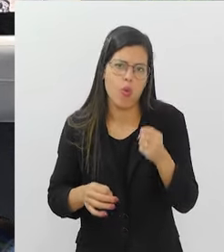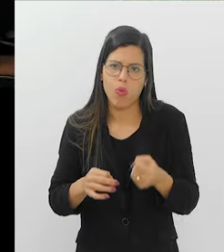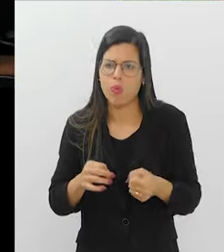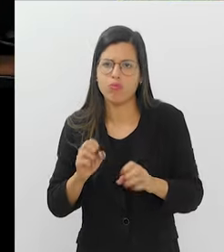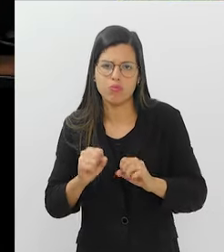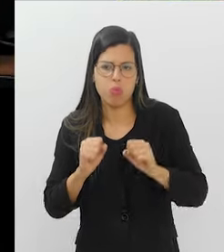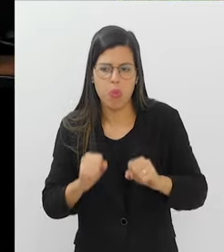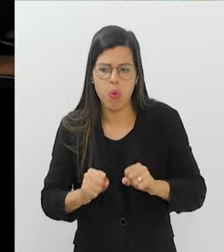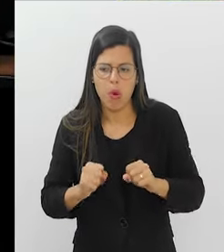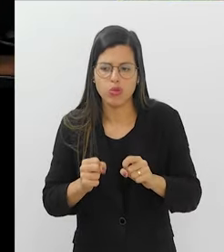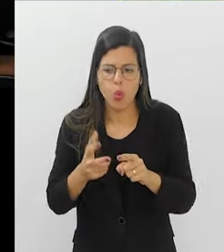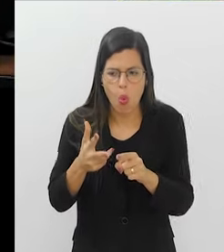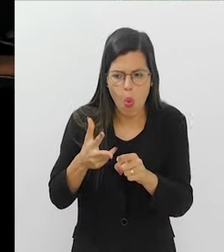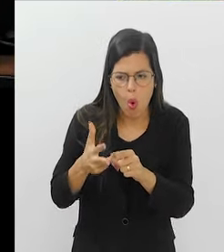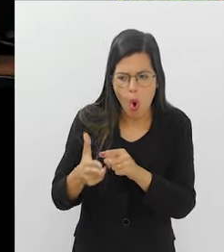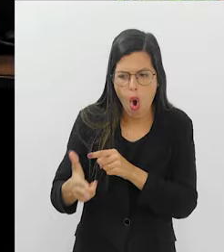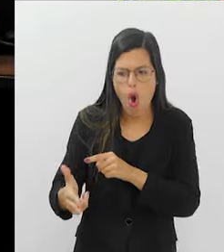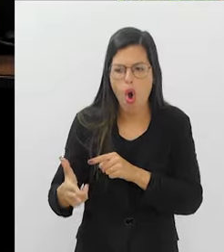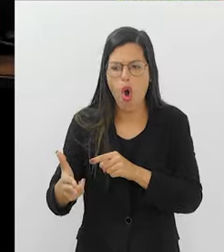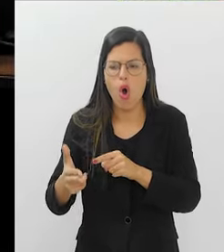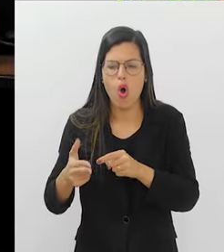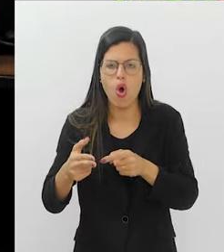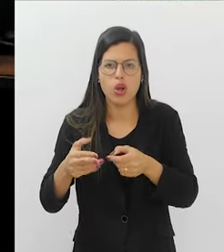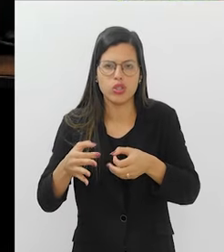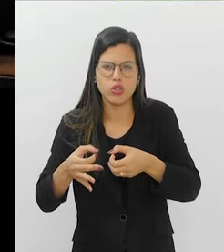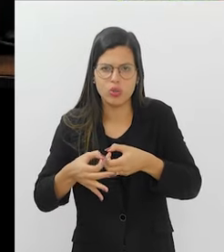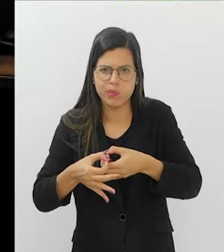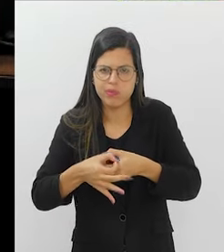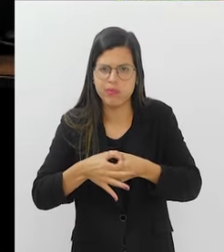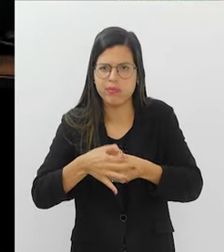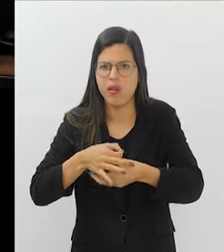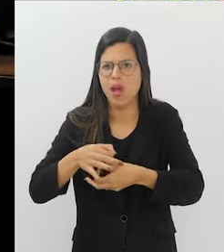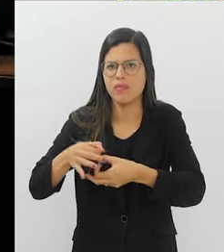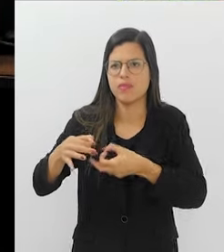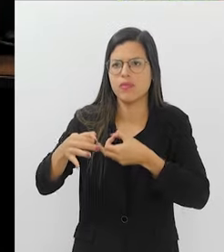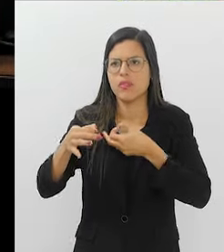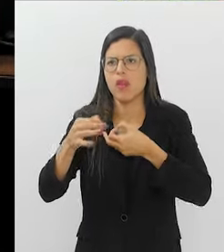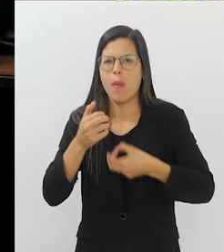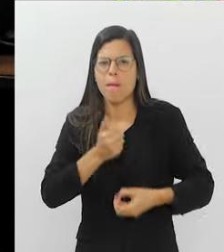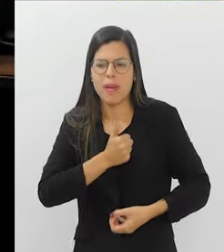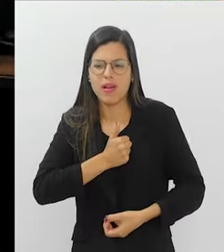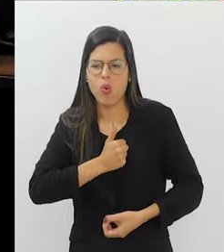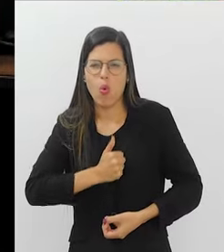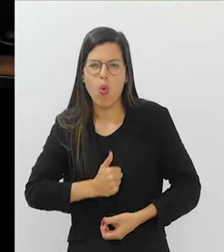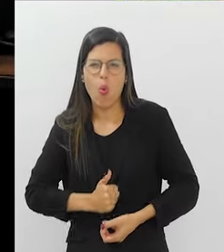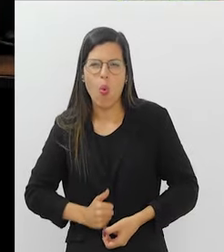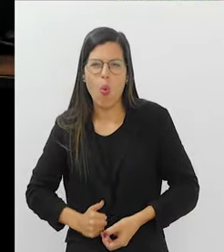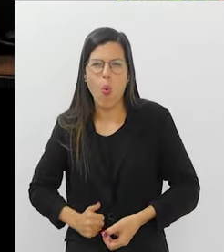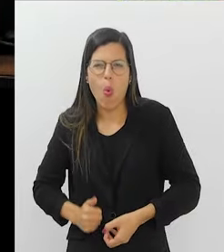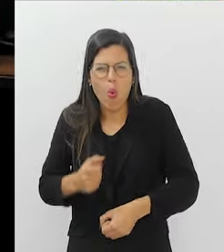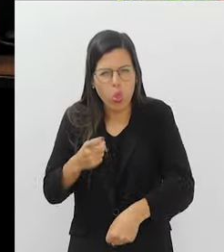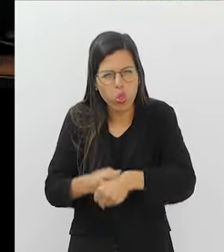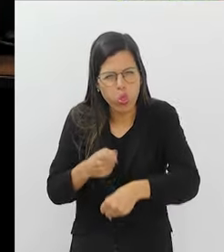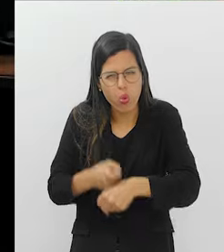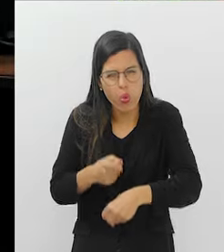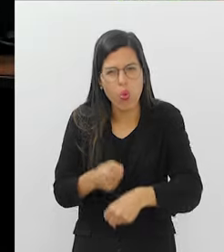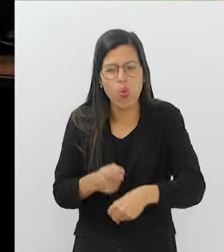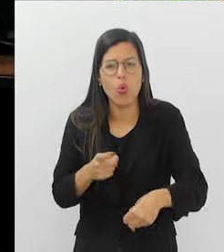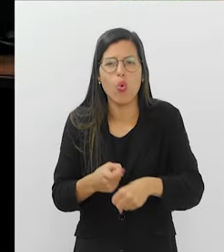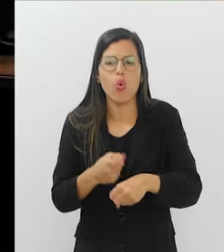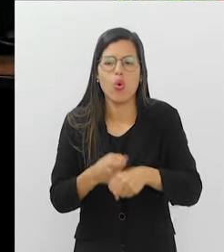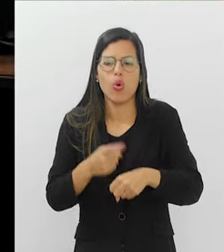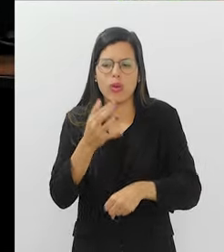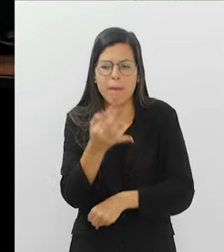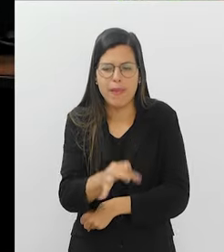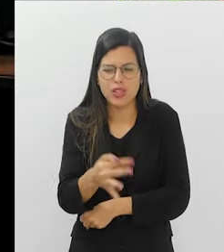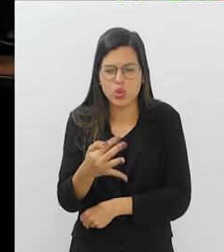doença hemorroidária, uma fissura, né? Umas fezes que saíram ali mais ressecadas que veio a